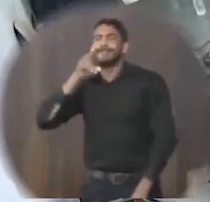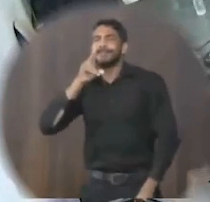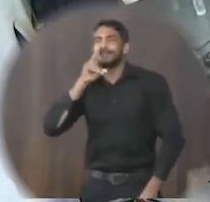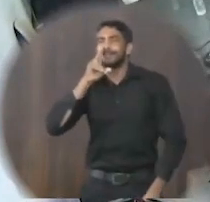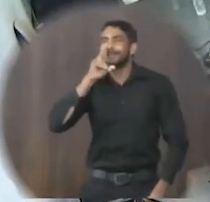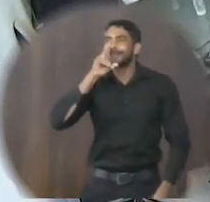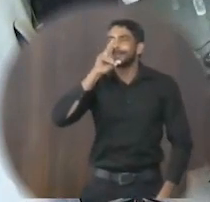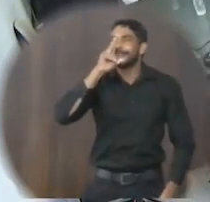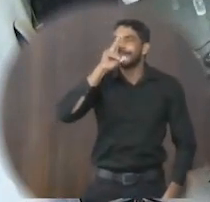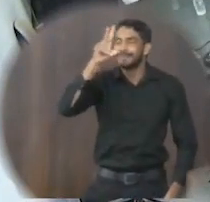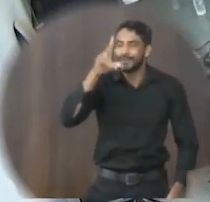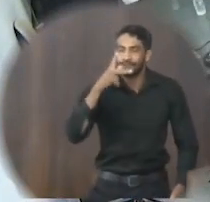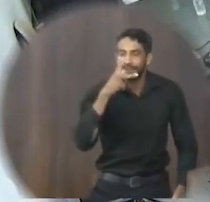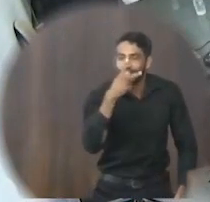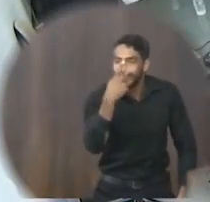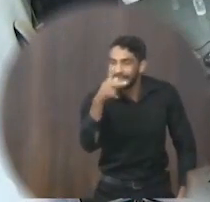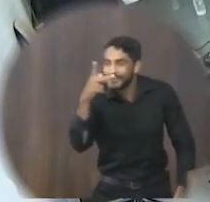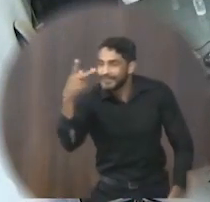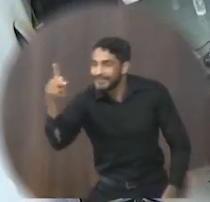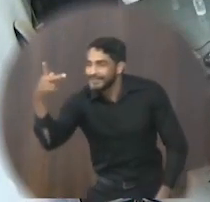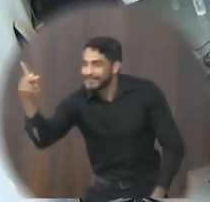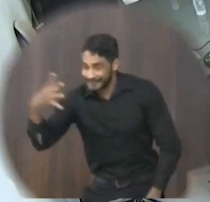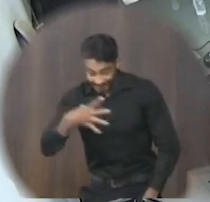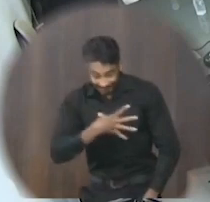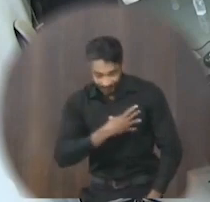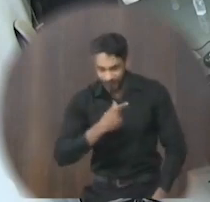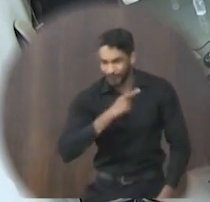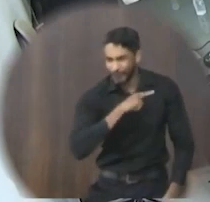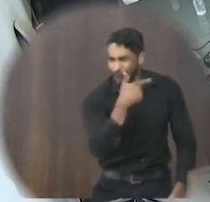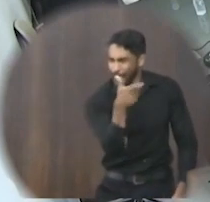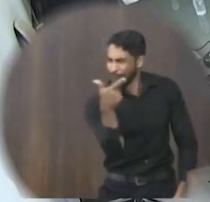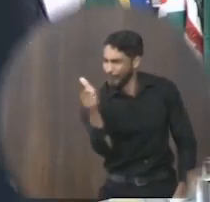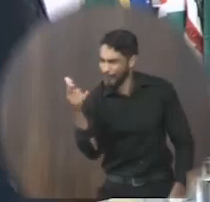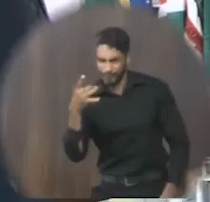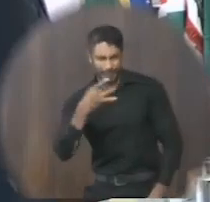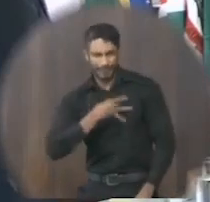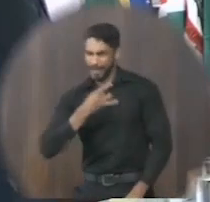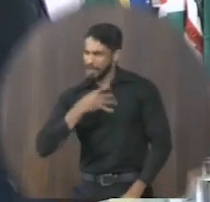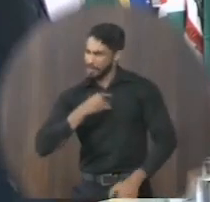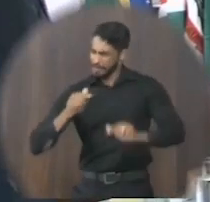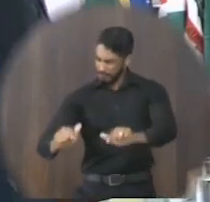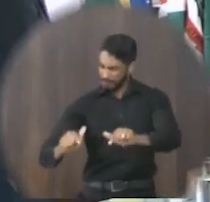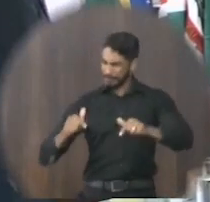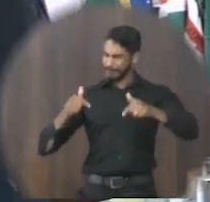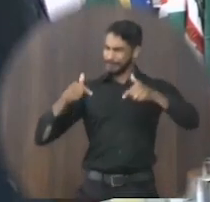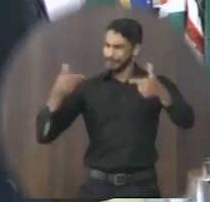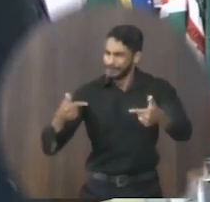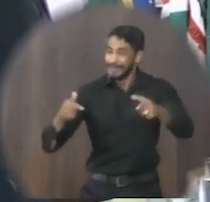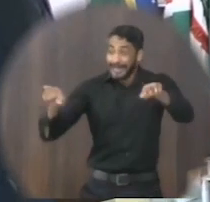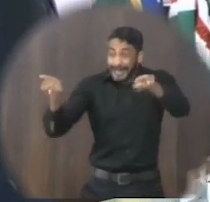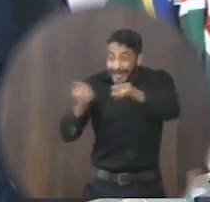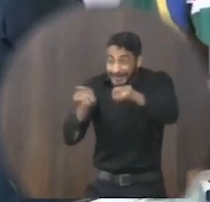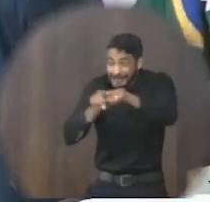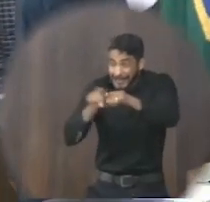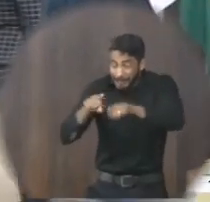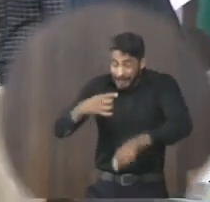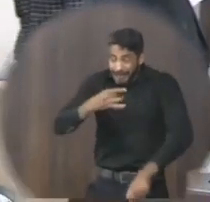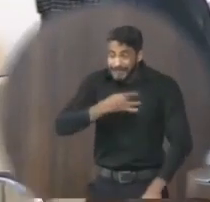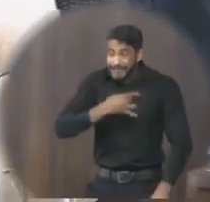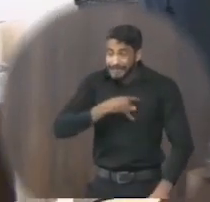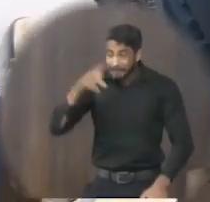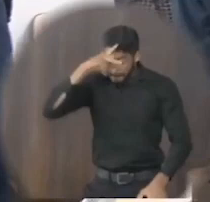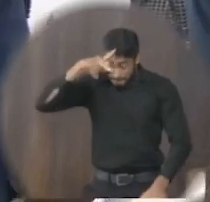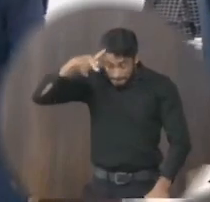céus da justiça cada forte Verás que o frio teu não foge a mudar